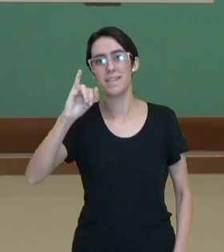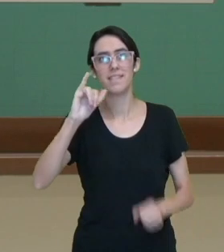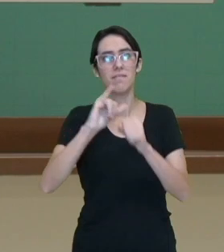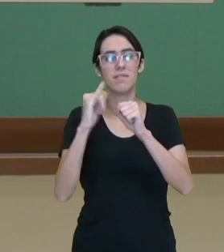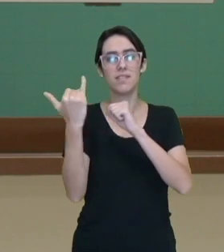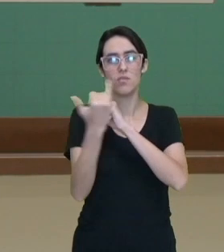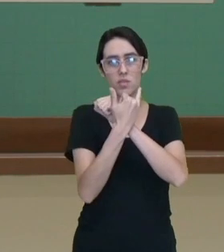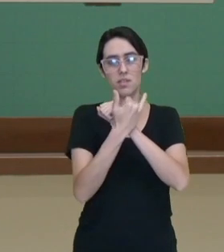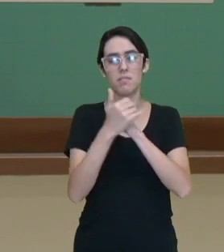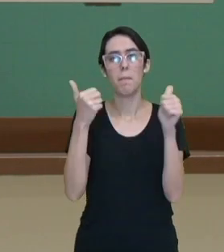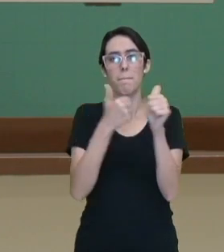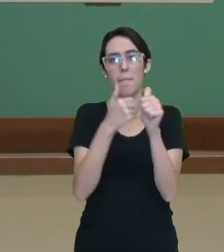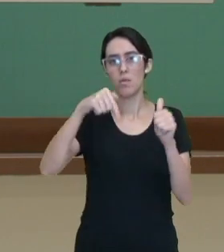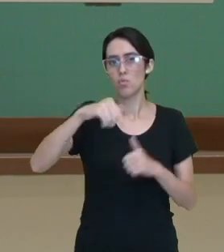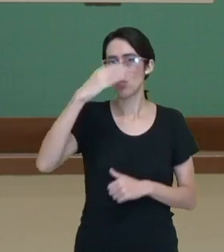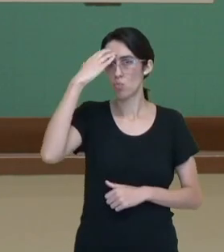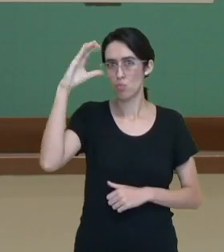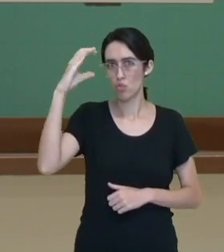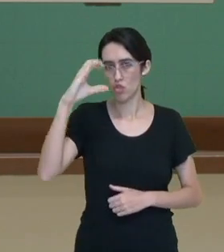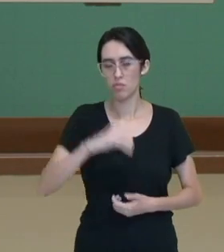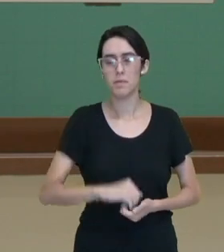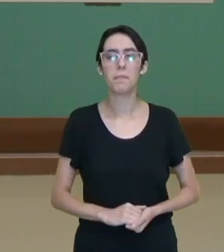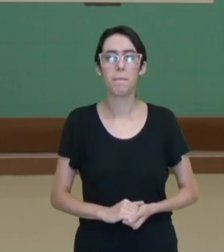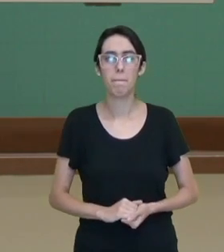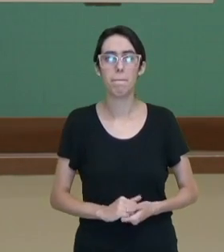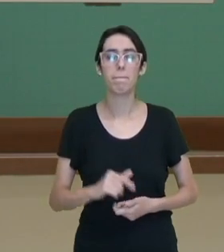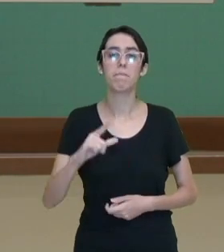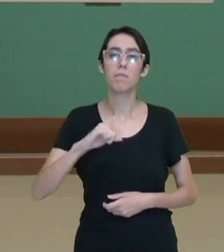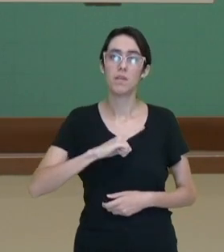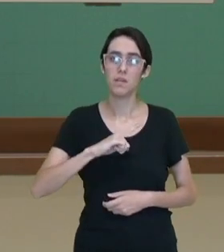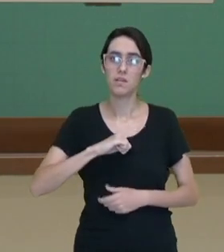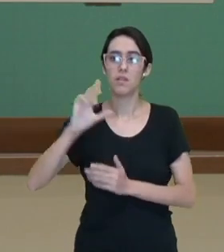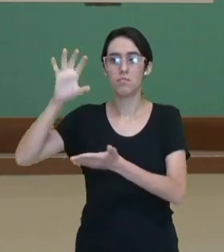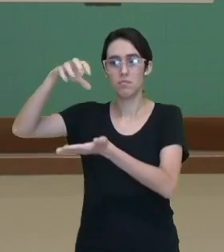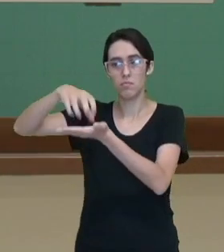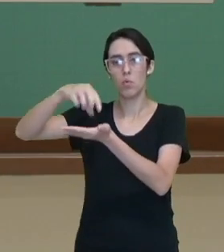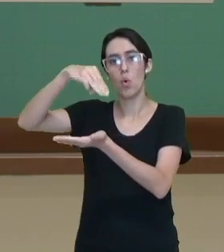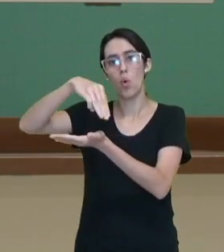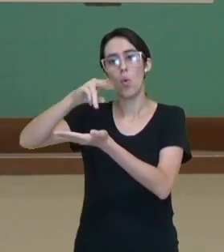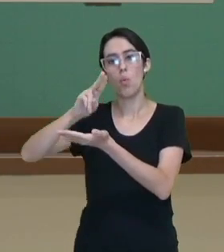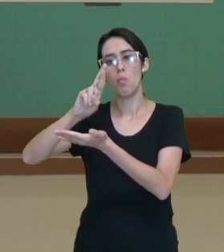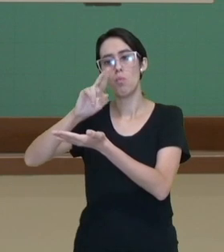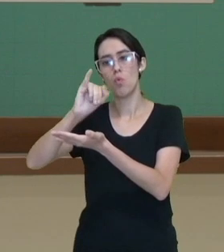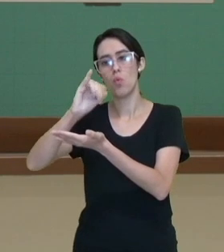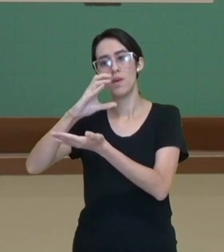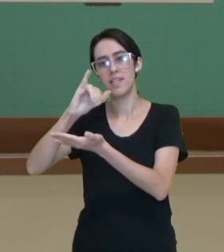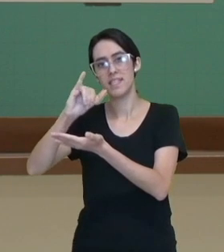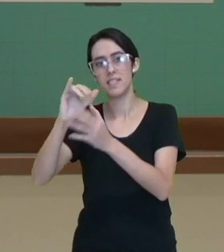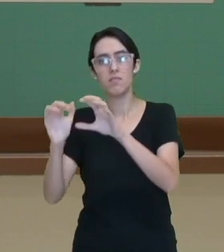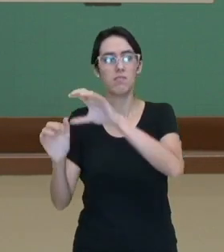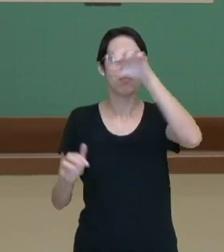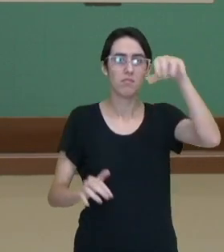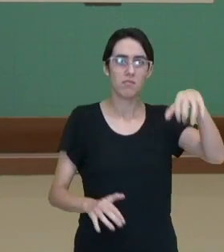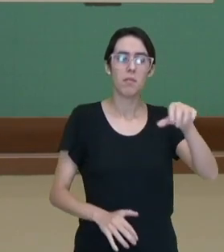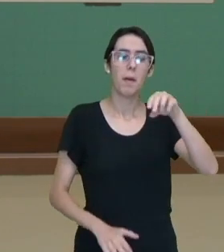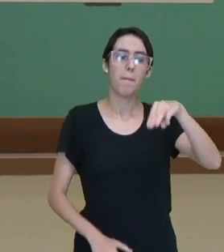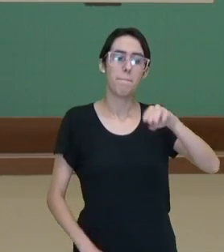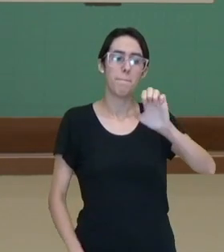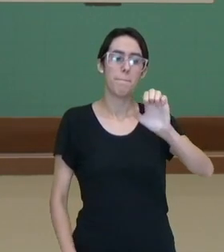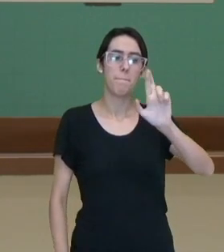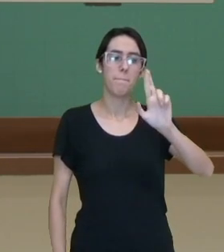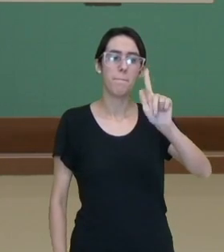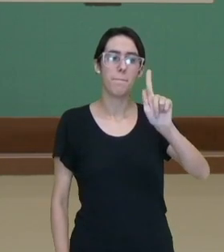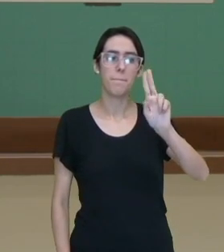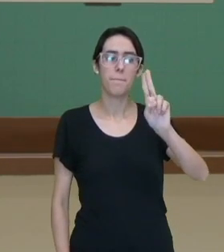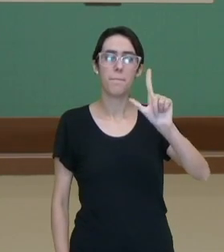metropolitana de Curitiba. Nós vamos ter a colônia Murici e ao lado a colônia Mergulhão, que é uma colônia de